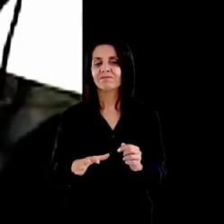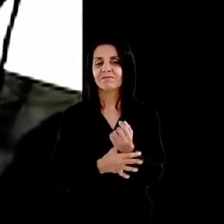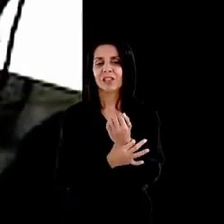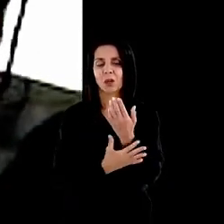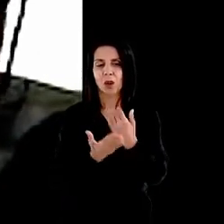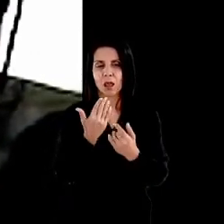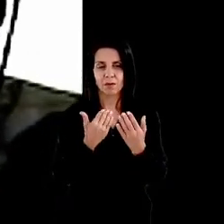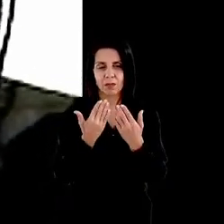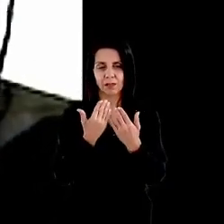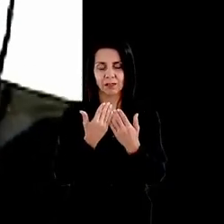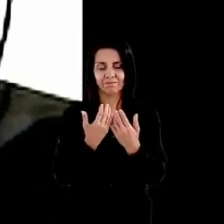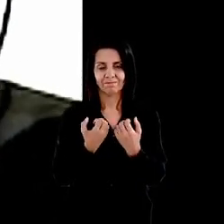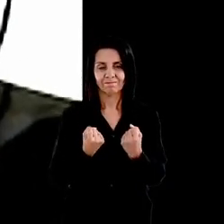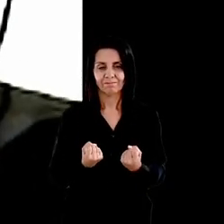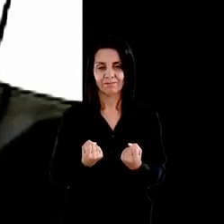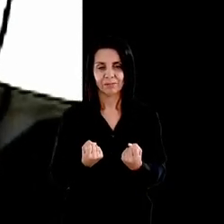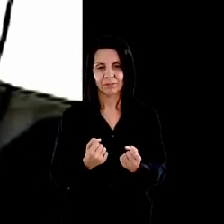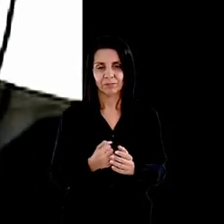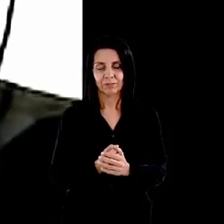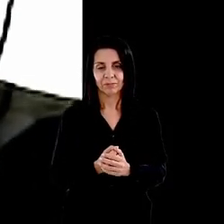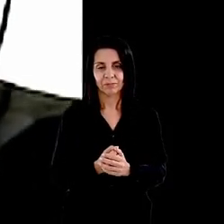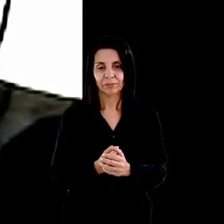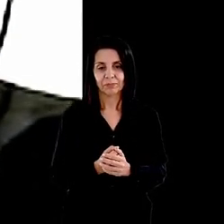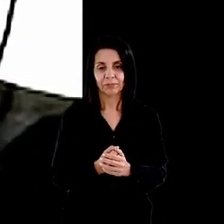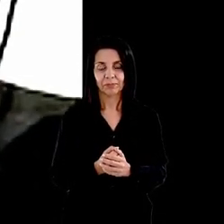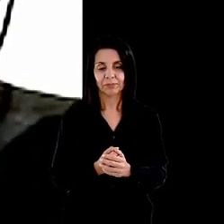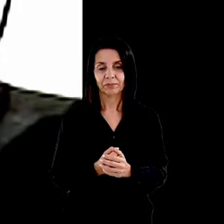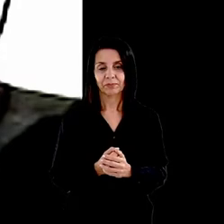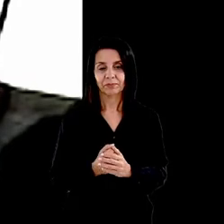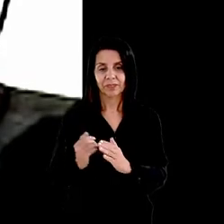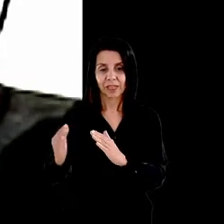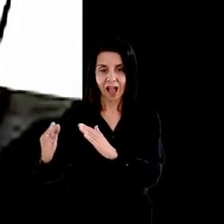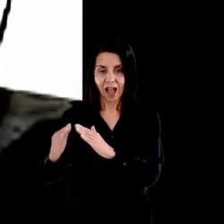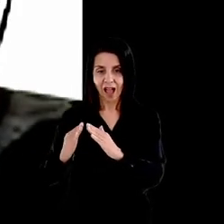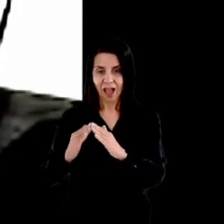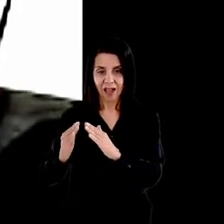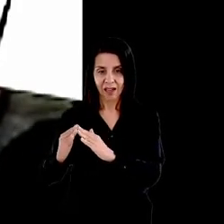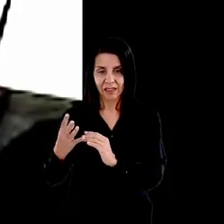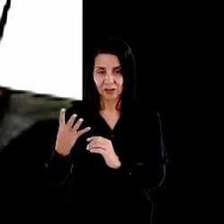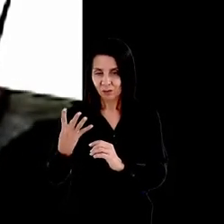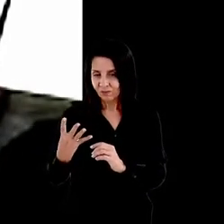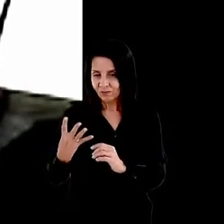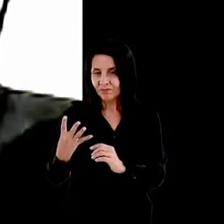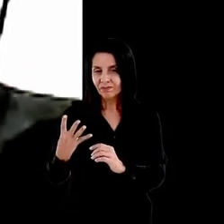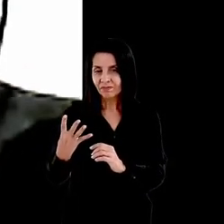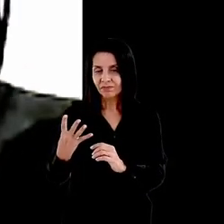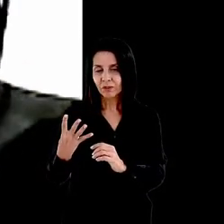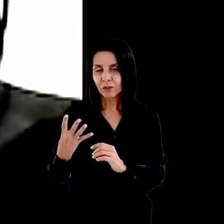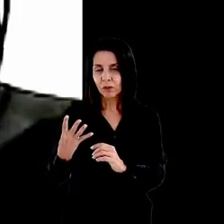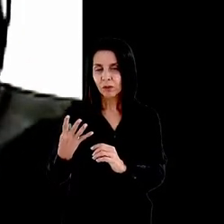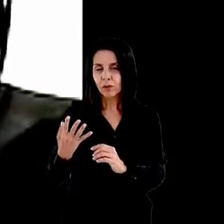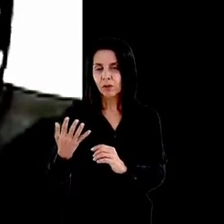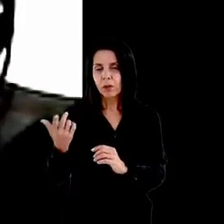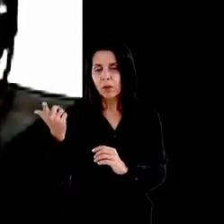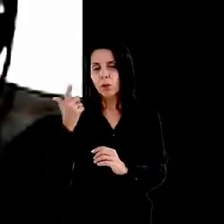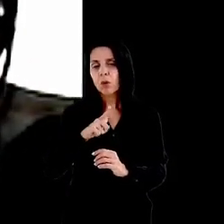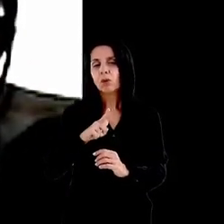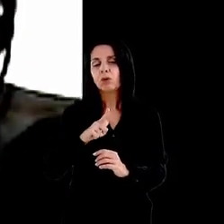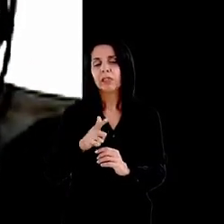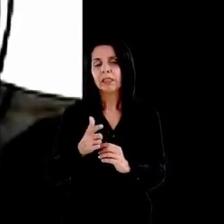apenas 4 em cada 10 domicílios conseguem manter acesso pleno à alimentação